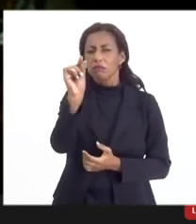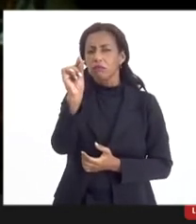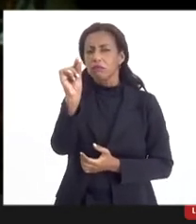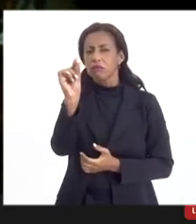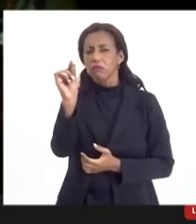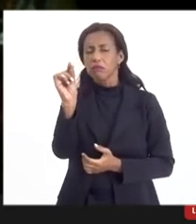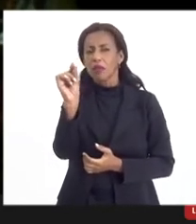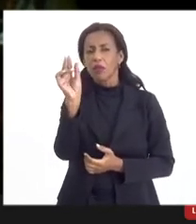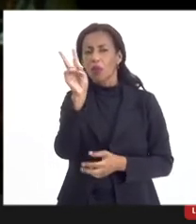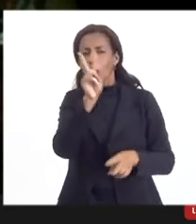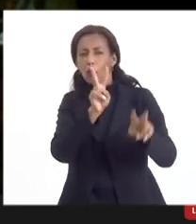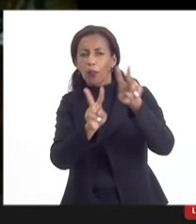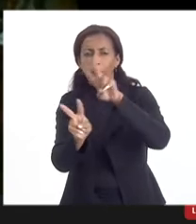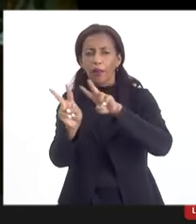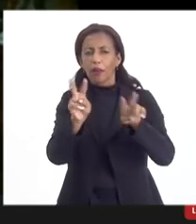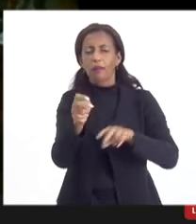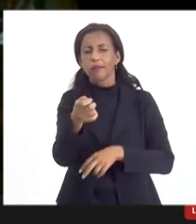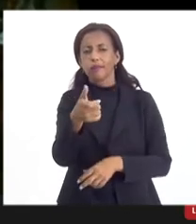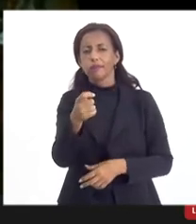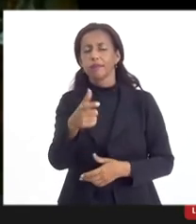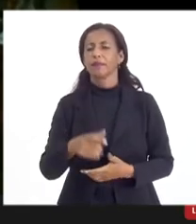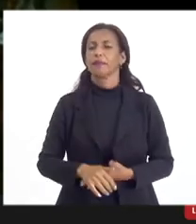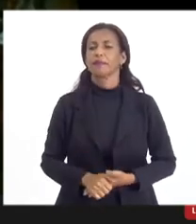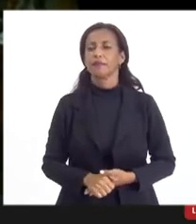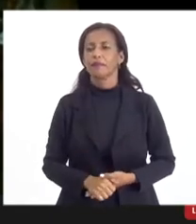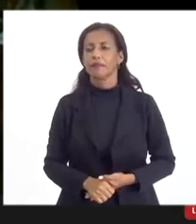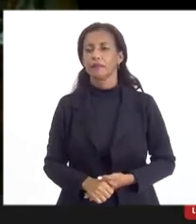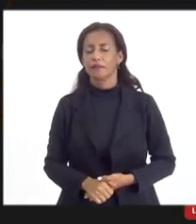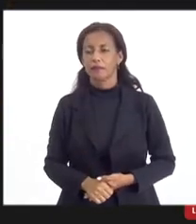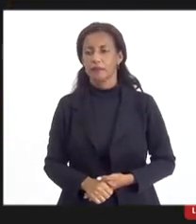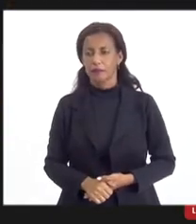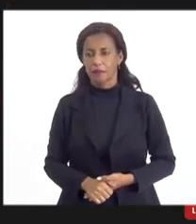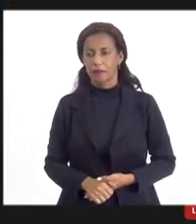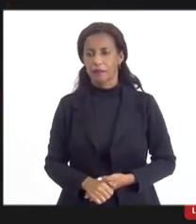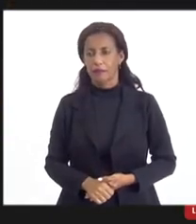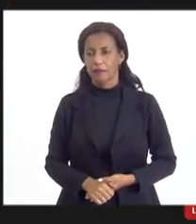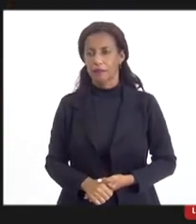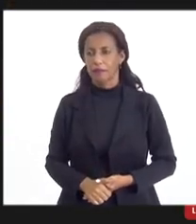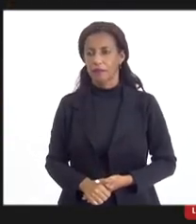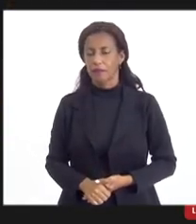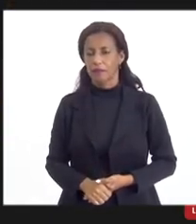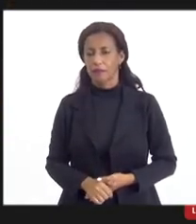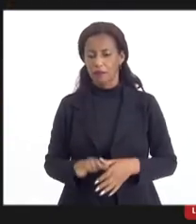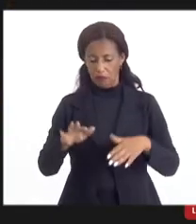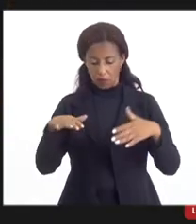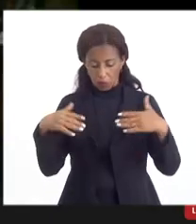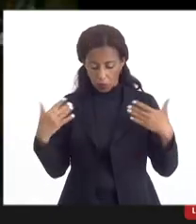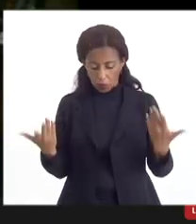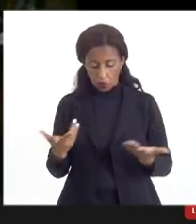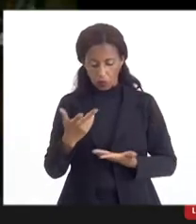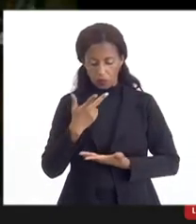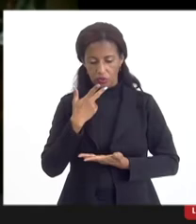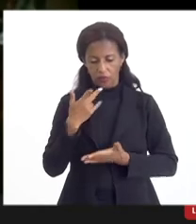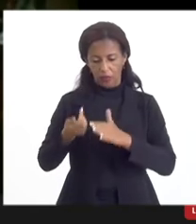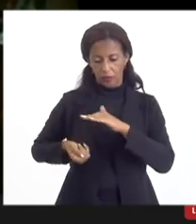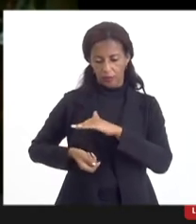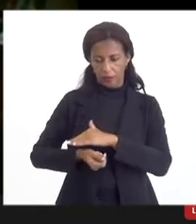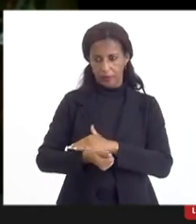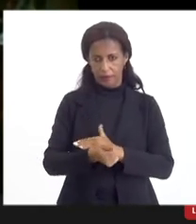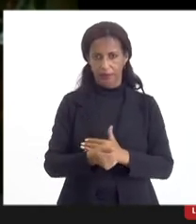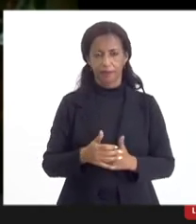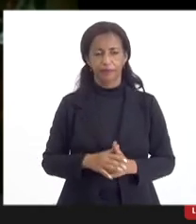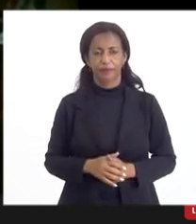isso é pouco observado, posso? Pode, pode falar. Quando a gente fala de financiamento,